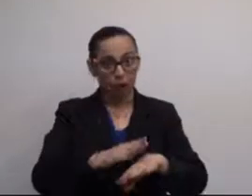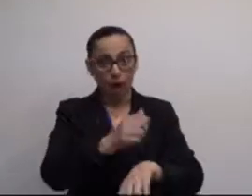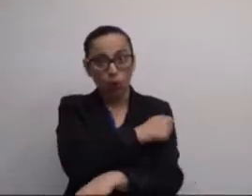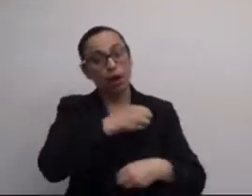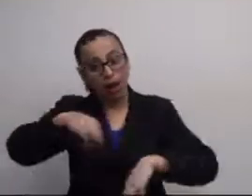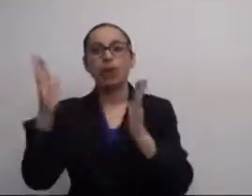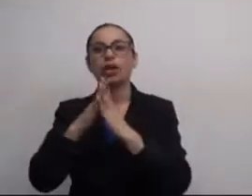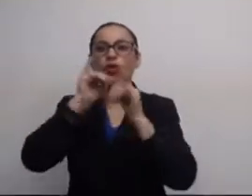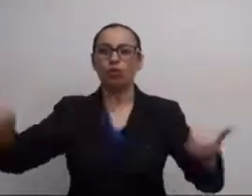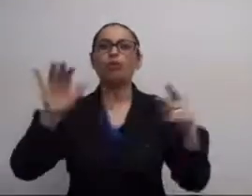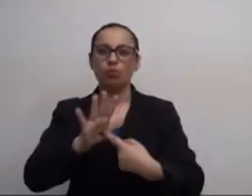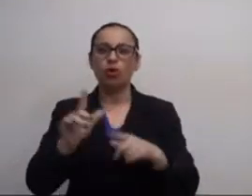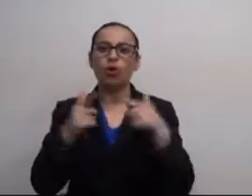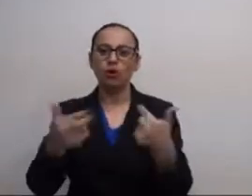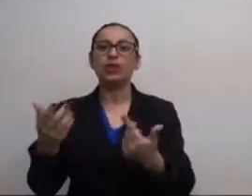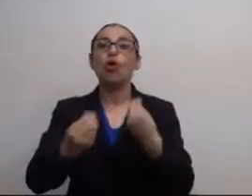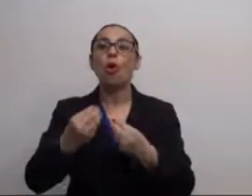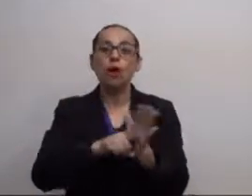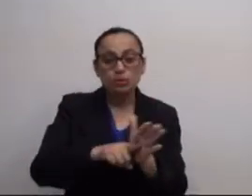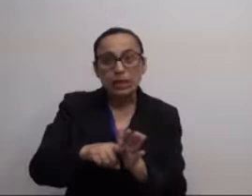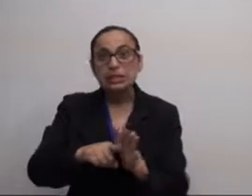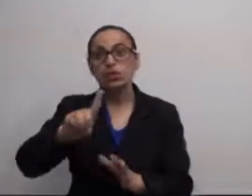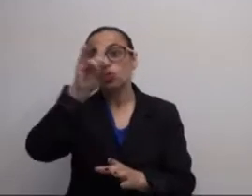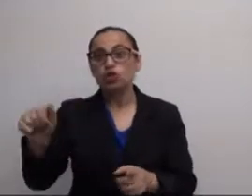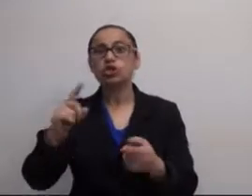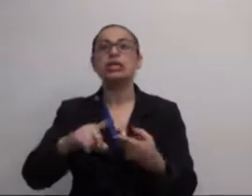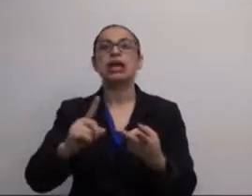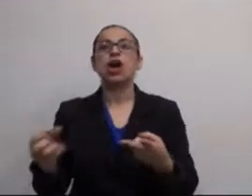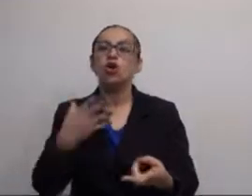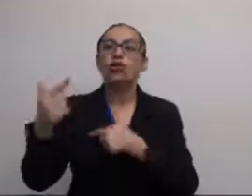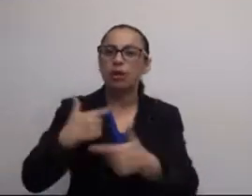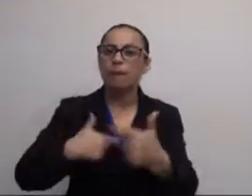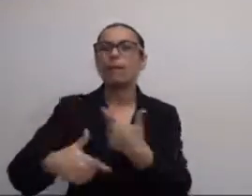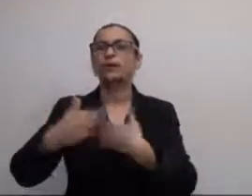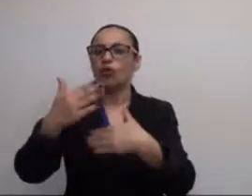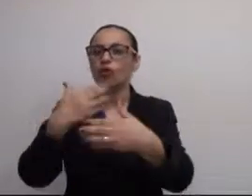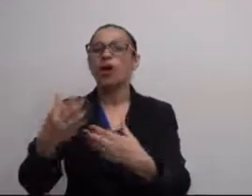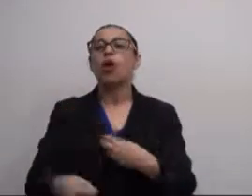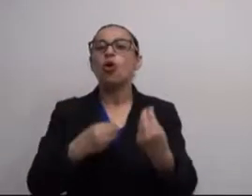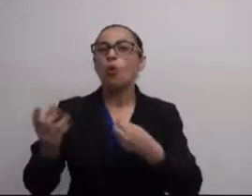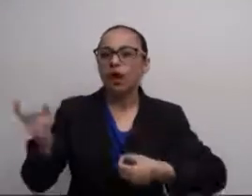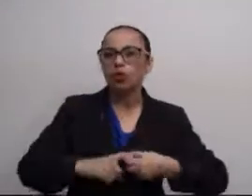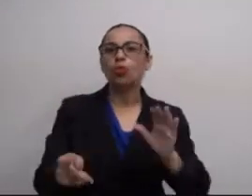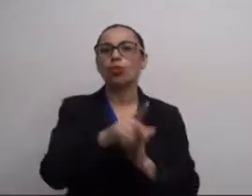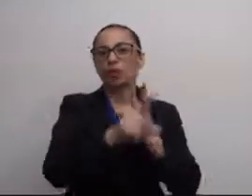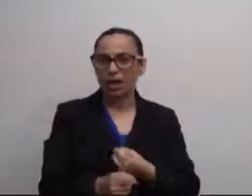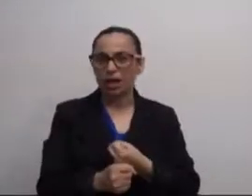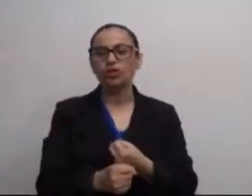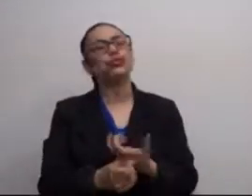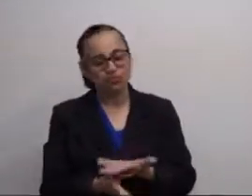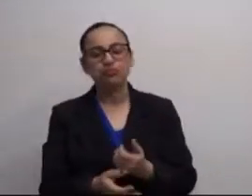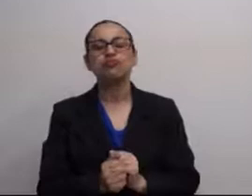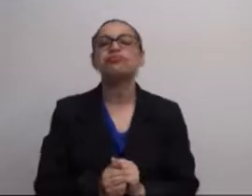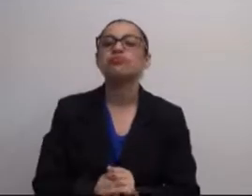mostram esses resultados dos alunos e os próprios alunos levam pra casa, é claro, as novidades da nova exploração do dia, da nova